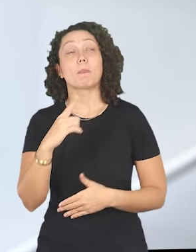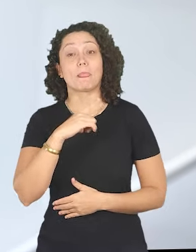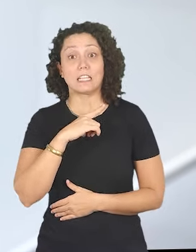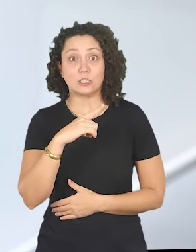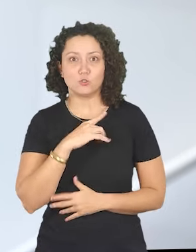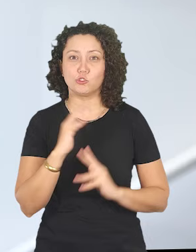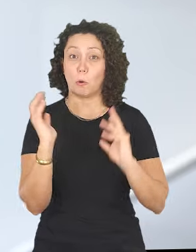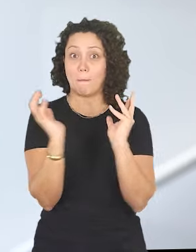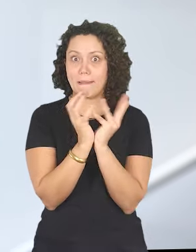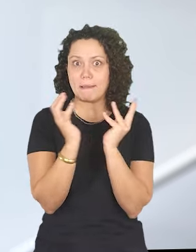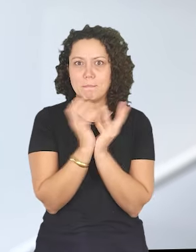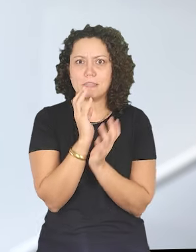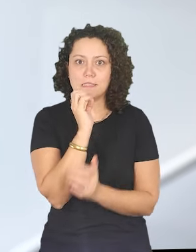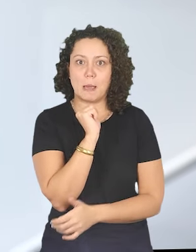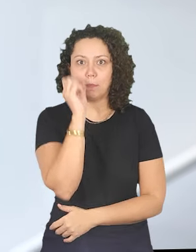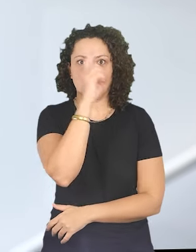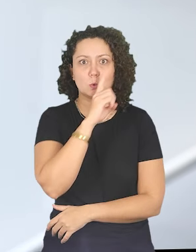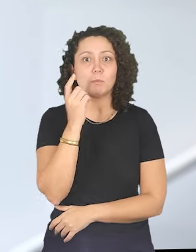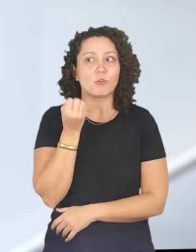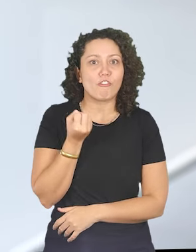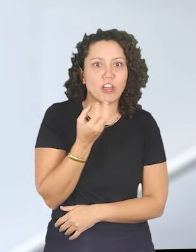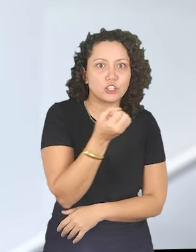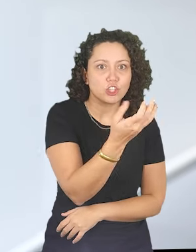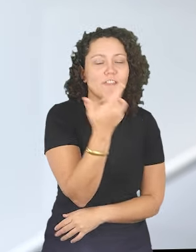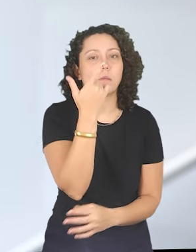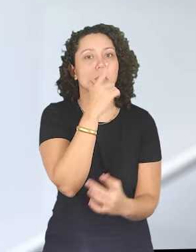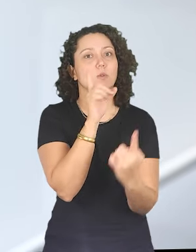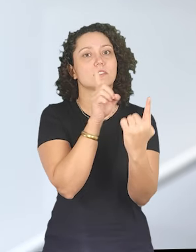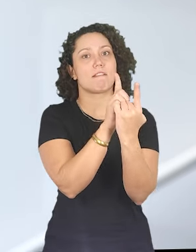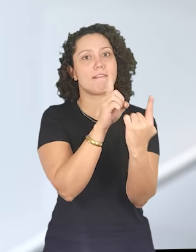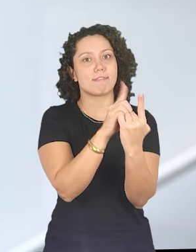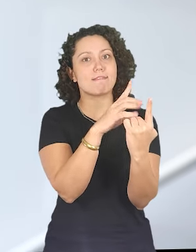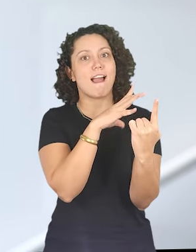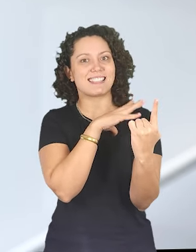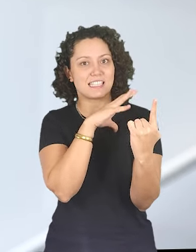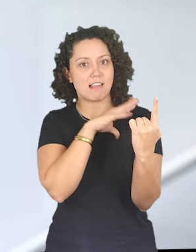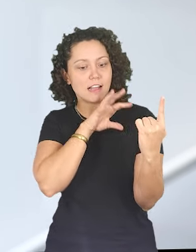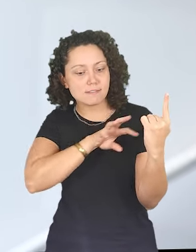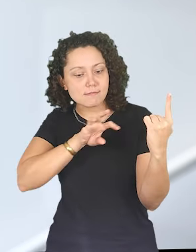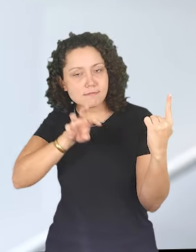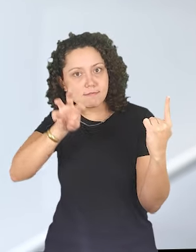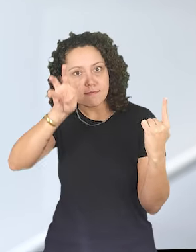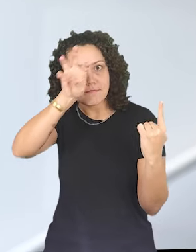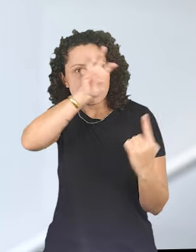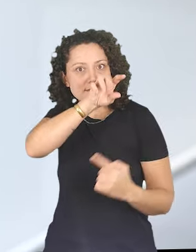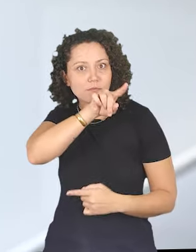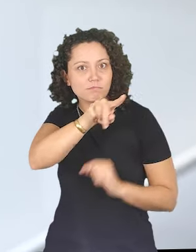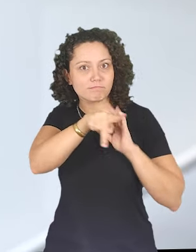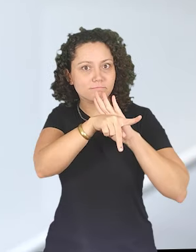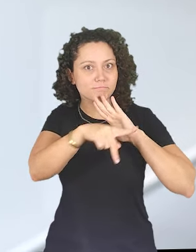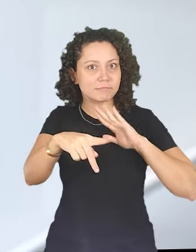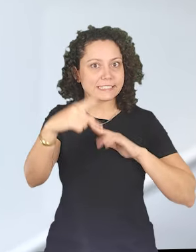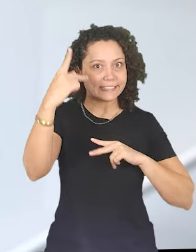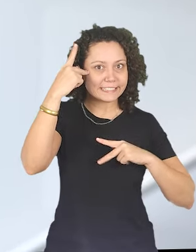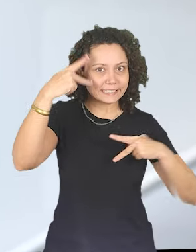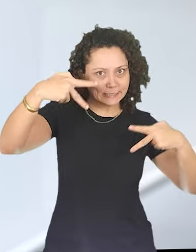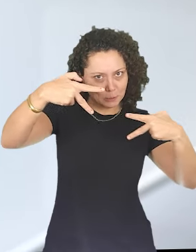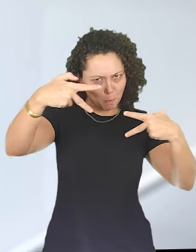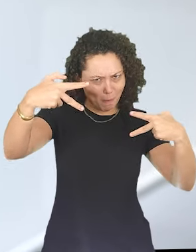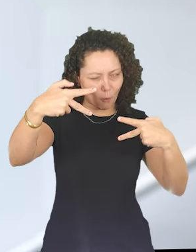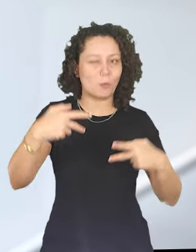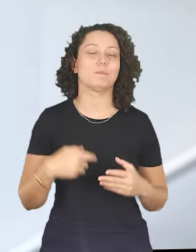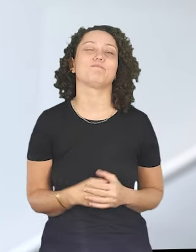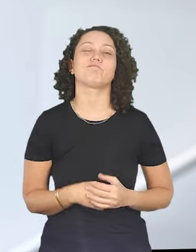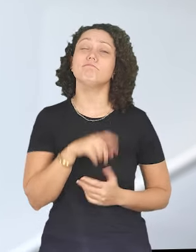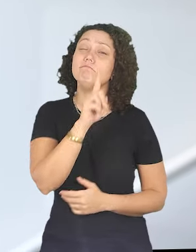grande que viajava todos os finais de semana. Foi um trabalho super intenso e muito interessante. Muito interessante